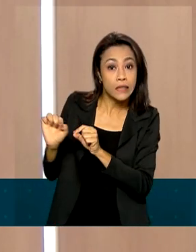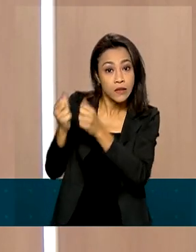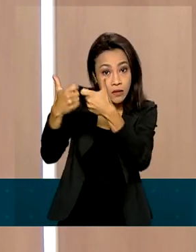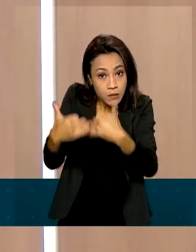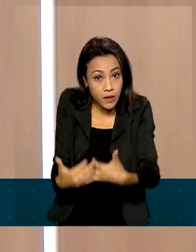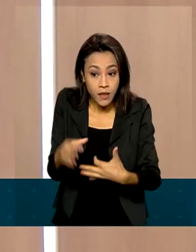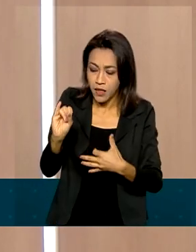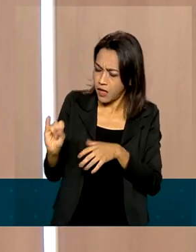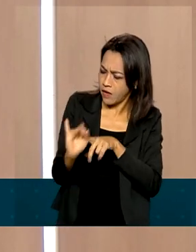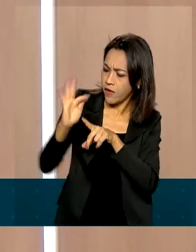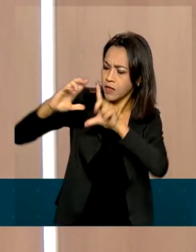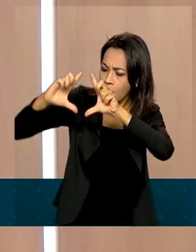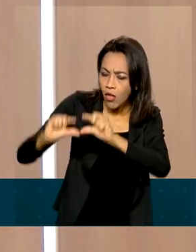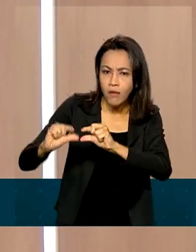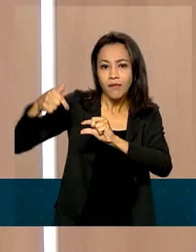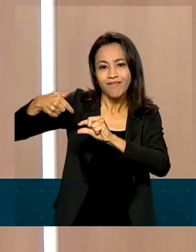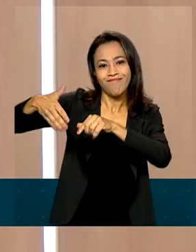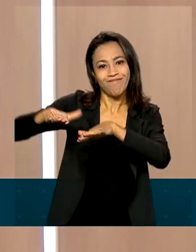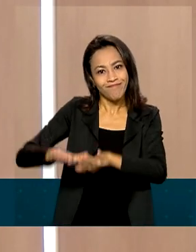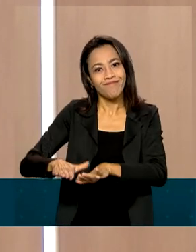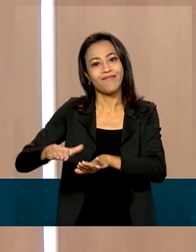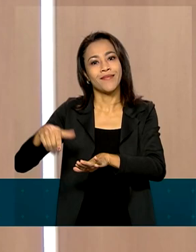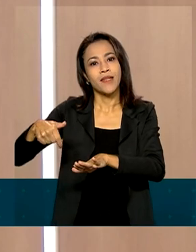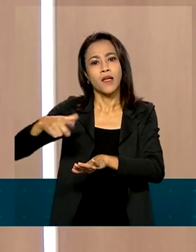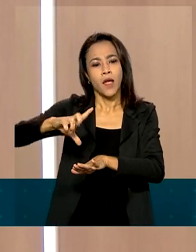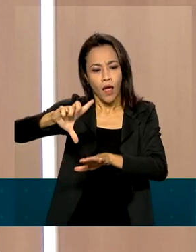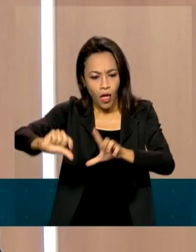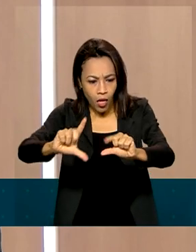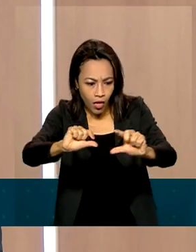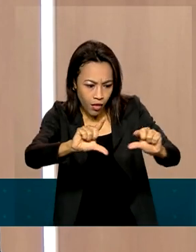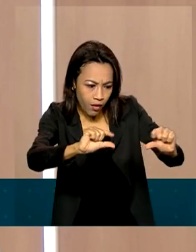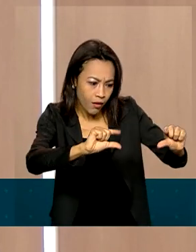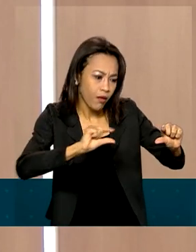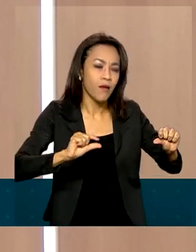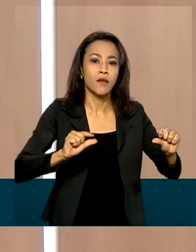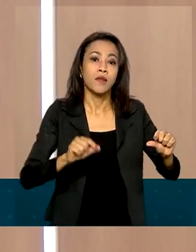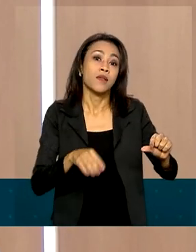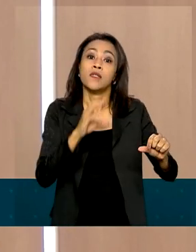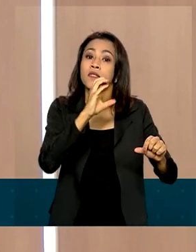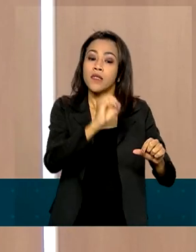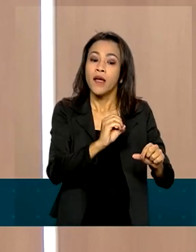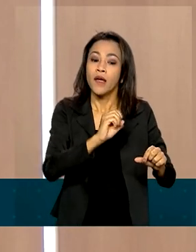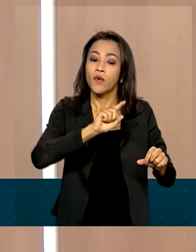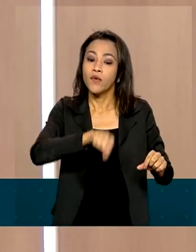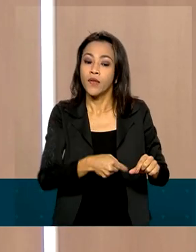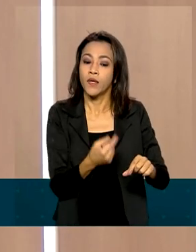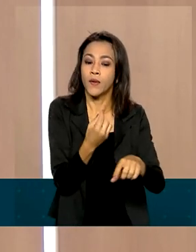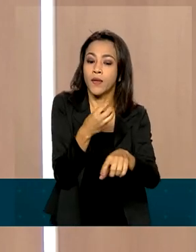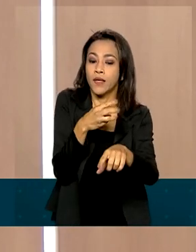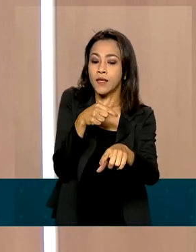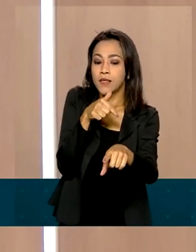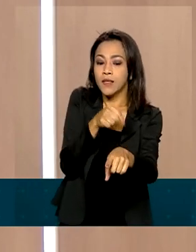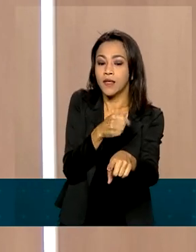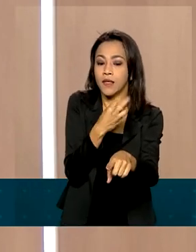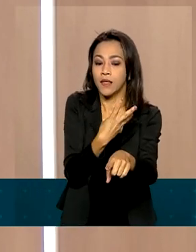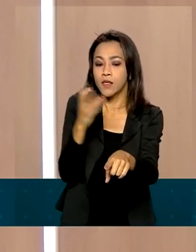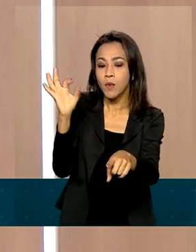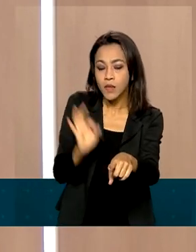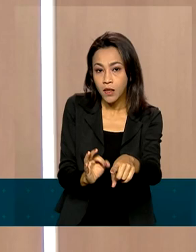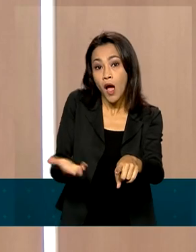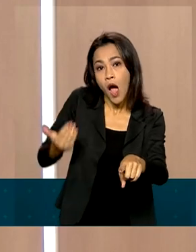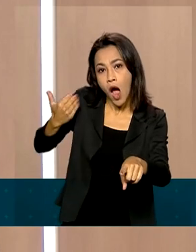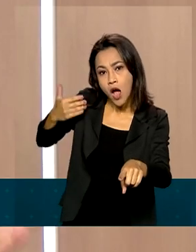deflação veio para ficar com uma queda de preço na ordem de 0,73%, reforçando outros dois índices que já haviam sido